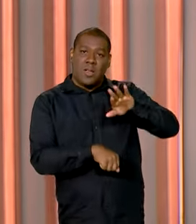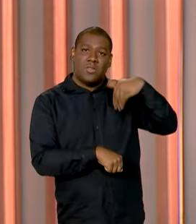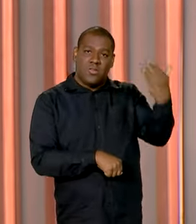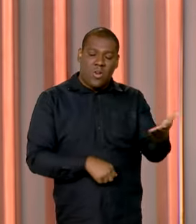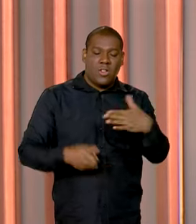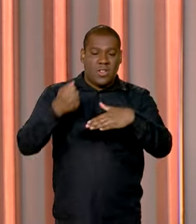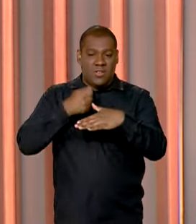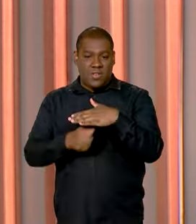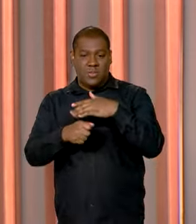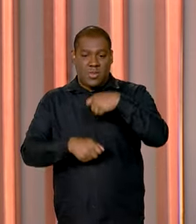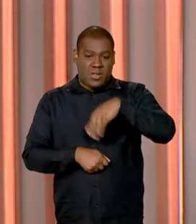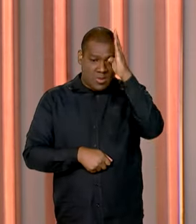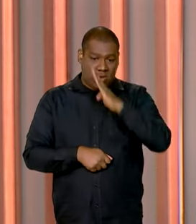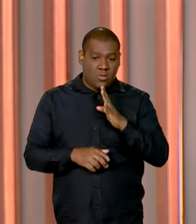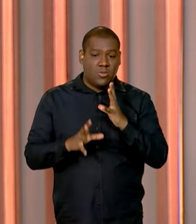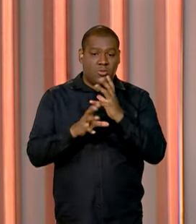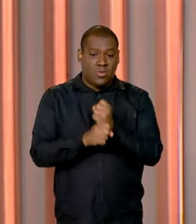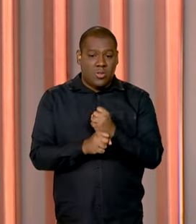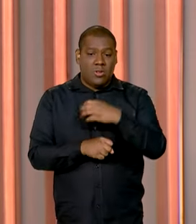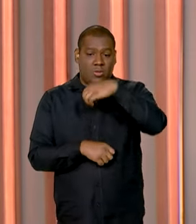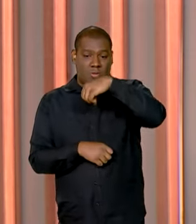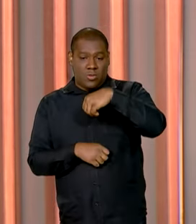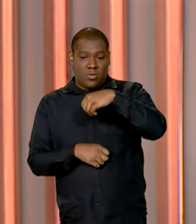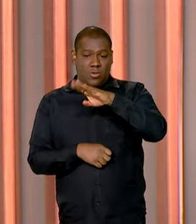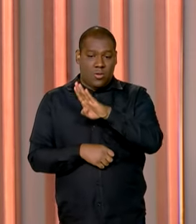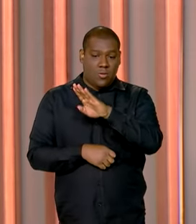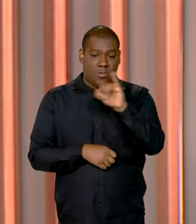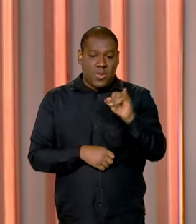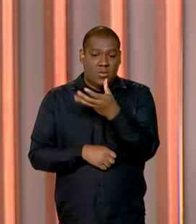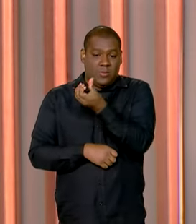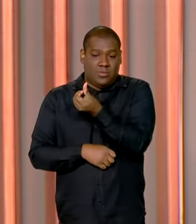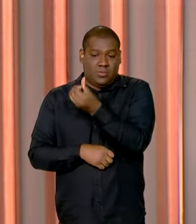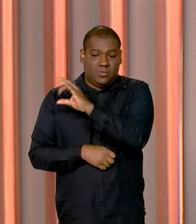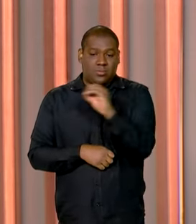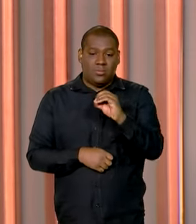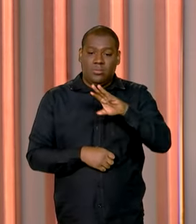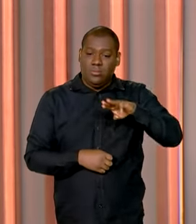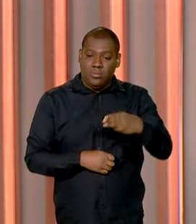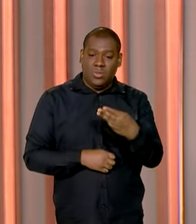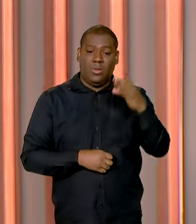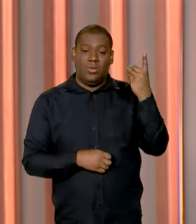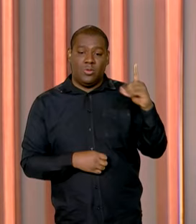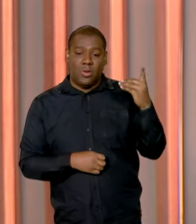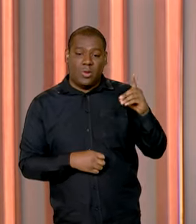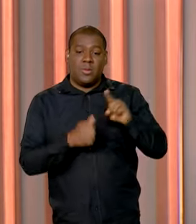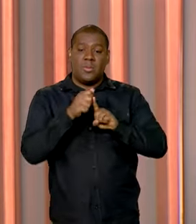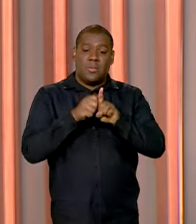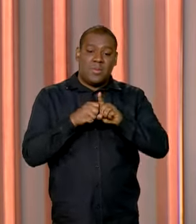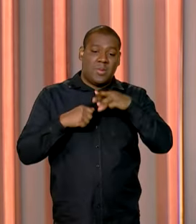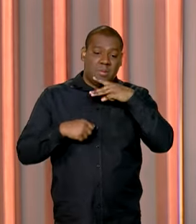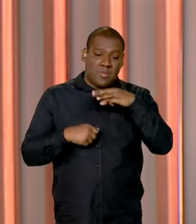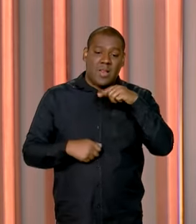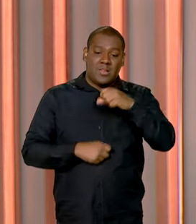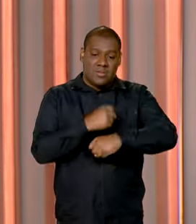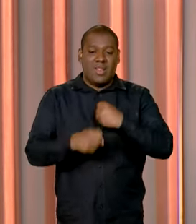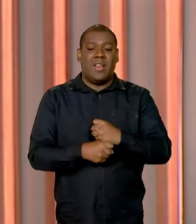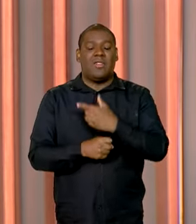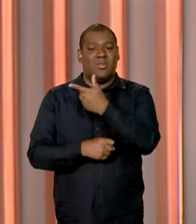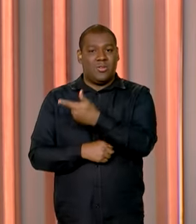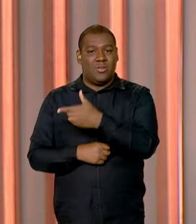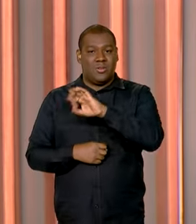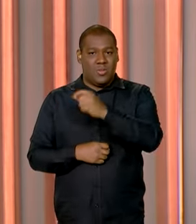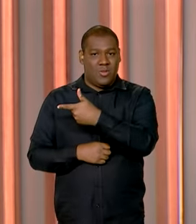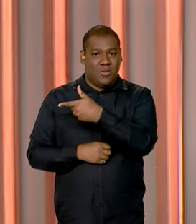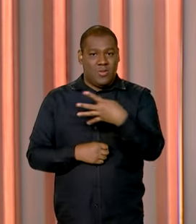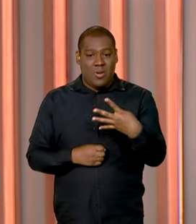para o Brasil totalizaram 9 bilhões e 600 milhões de dólares em março deste ano. É o maior patamar